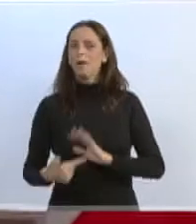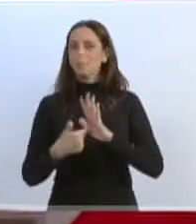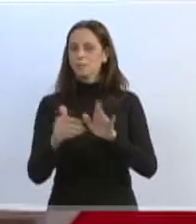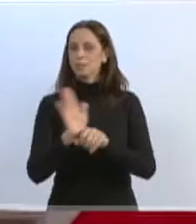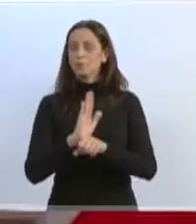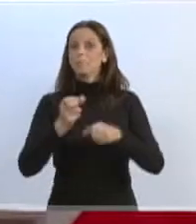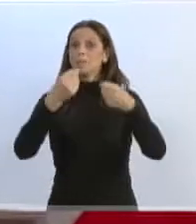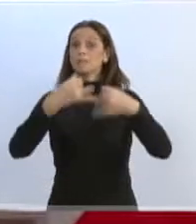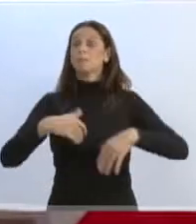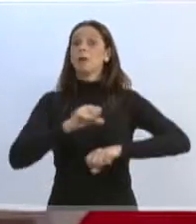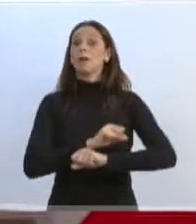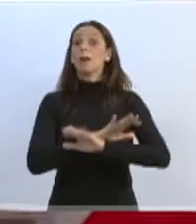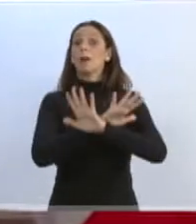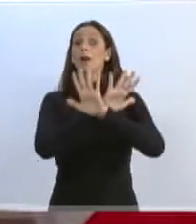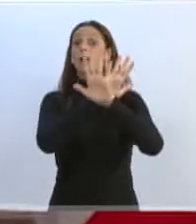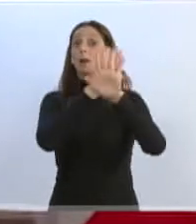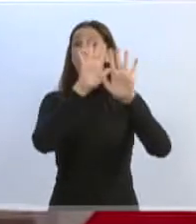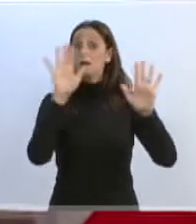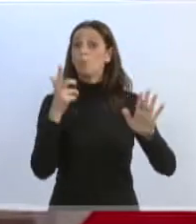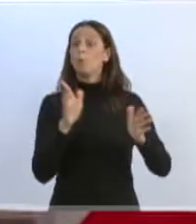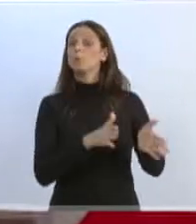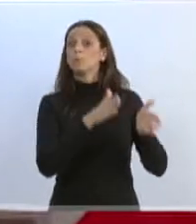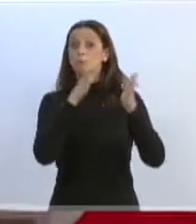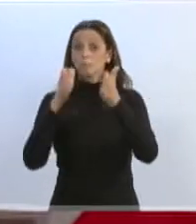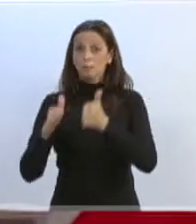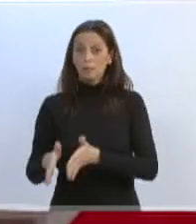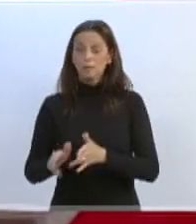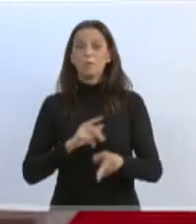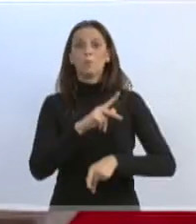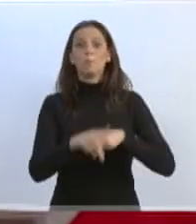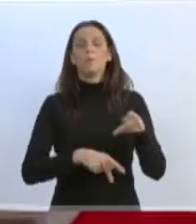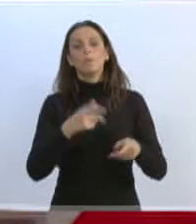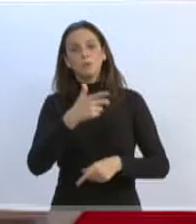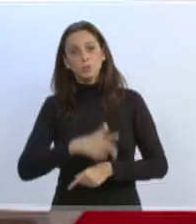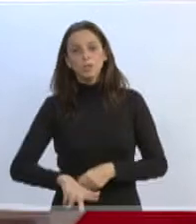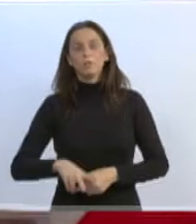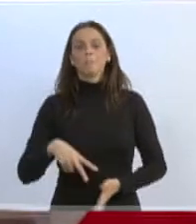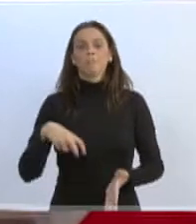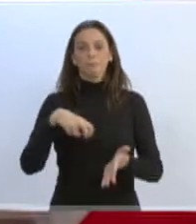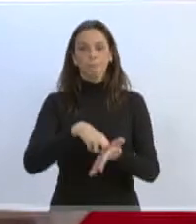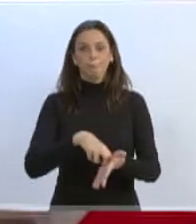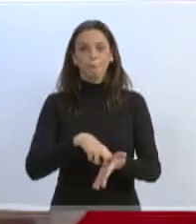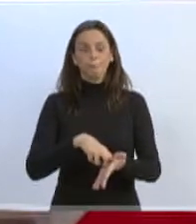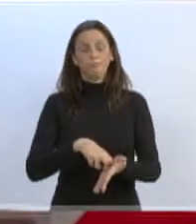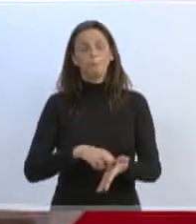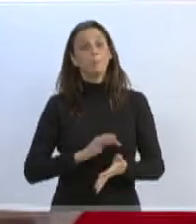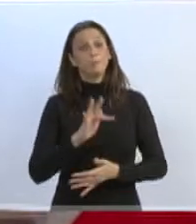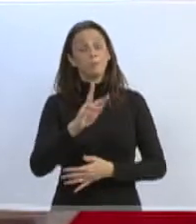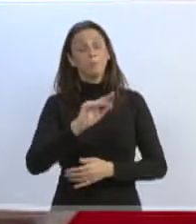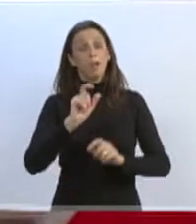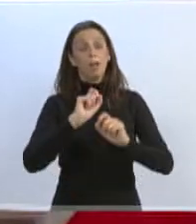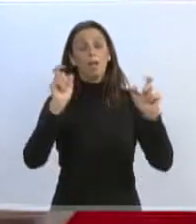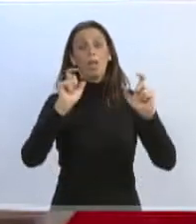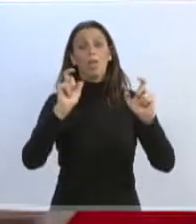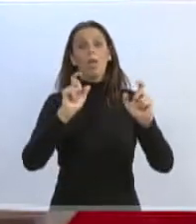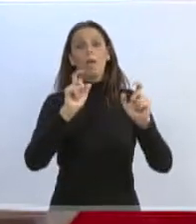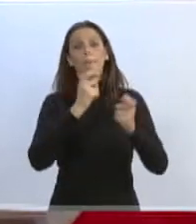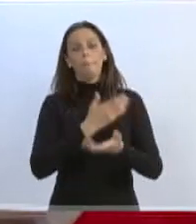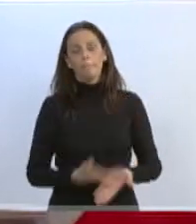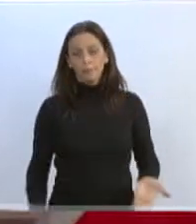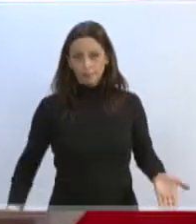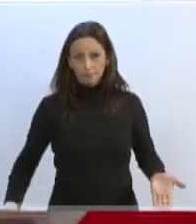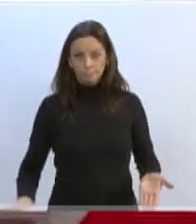esclarecer também o outro lado da moeda. Mais uma vez, o povo sendo penalizado. Talvez quando acordar será tarde, mas temos que fazer o nosso papel aqui de